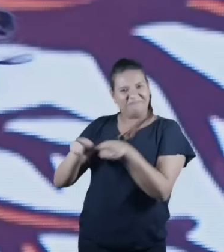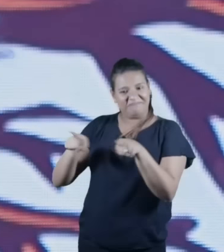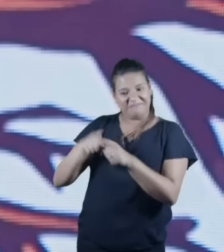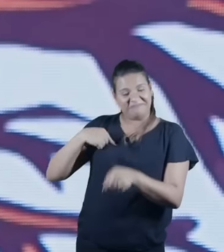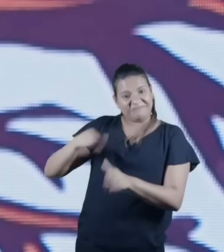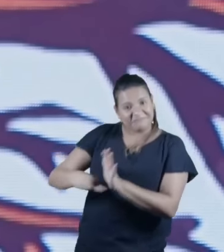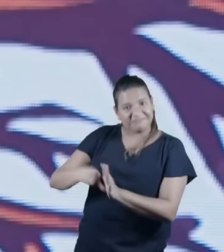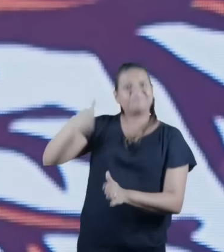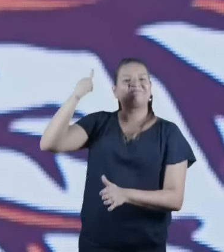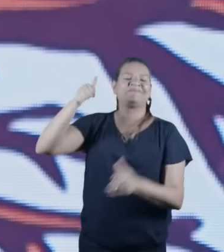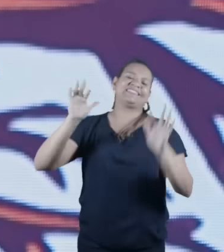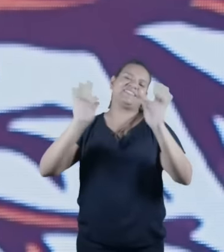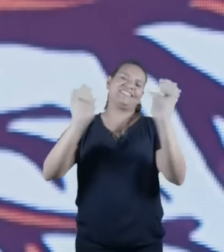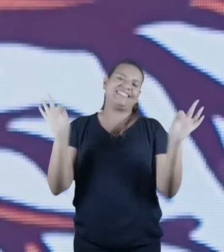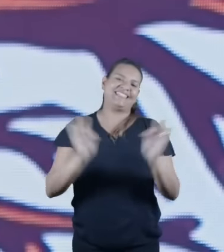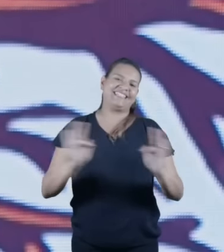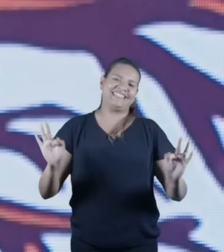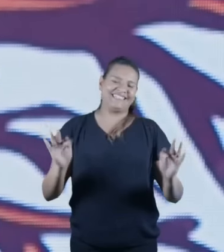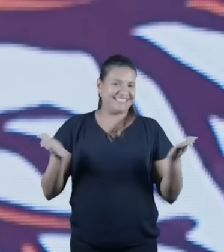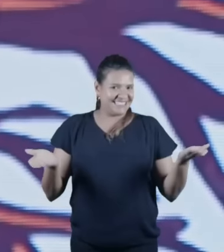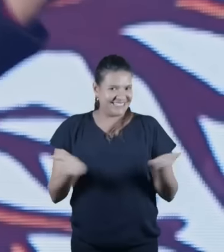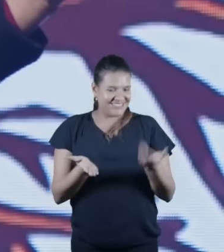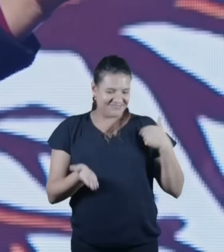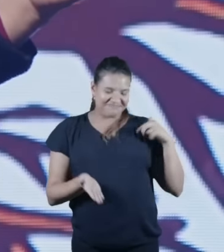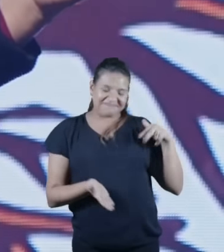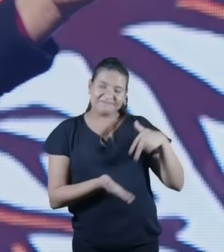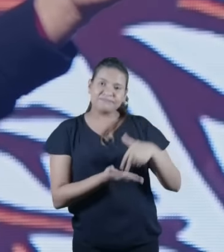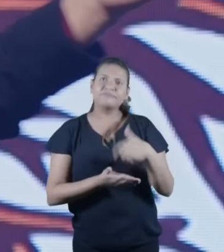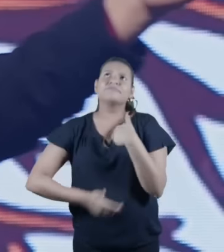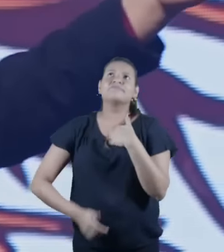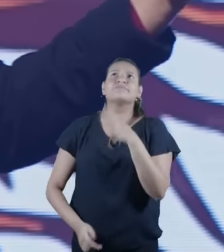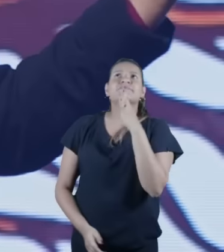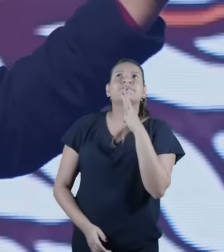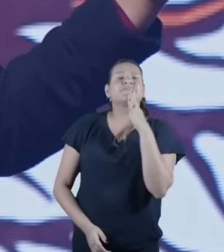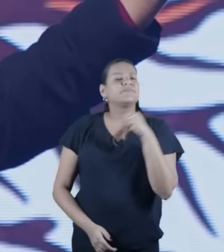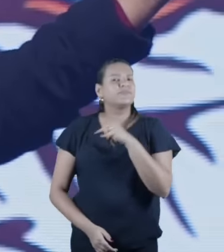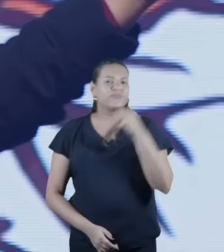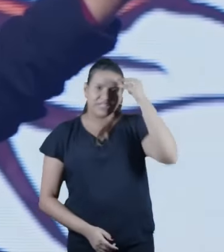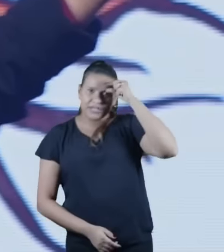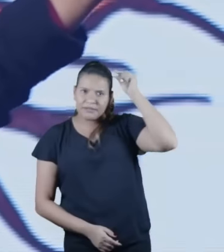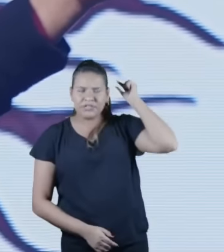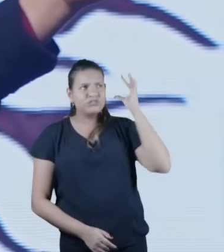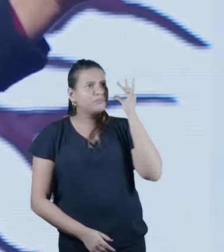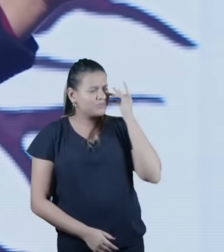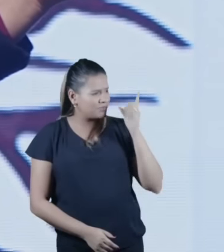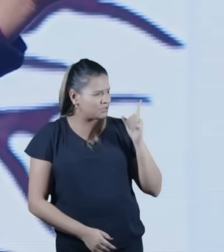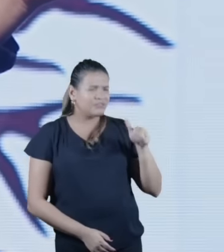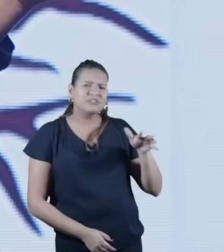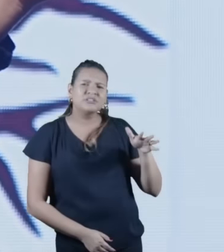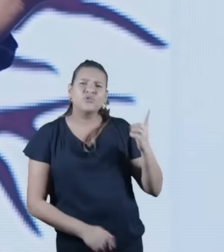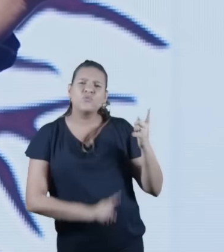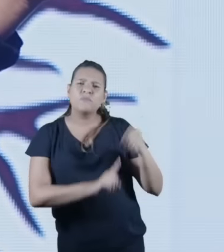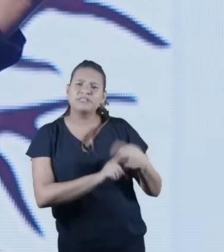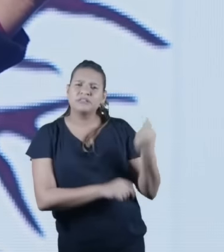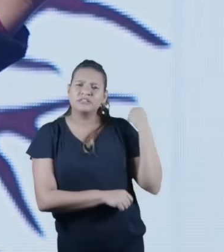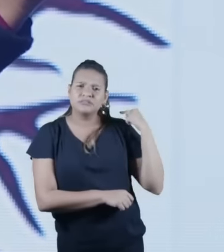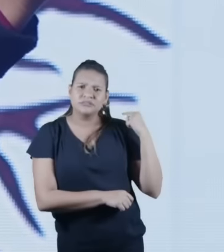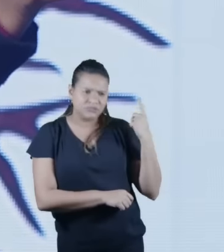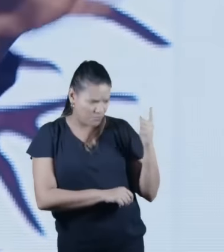Então, também estou muito feliz de estar aqui. E eu conheci o Lamartine pessoalmente há pouco tempo, há um mês atrás, em Israel.